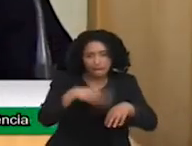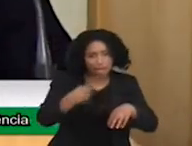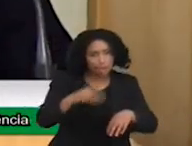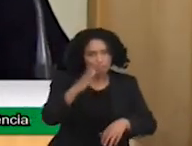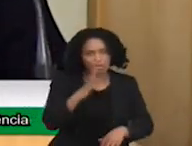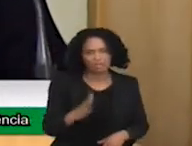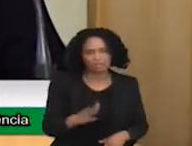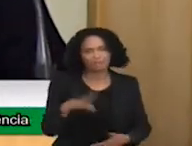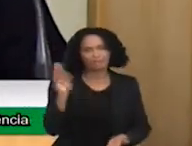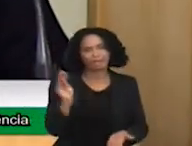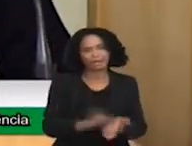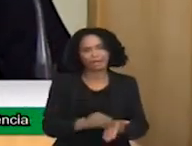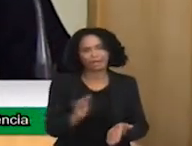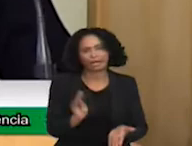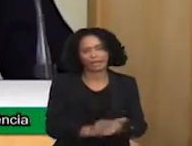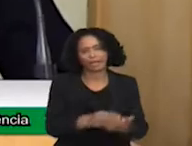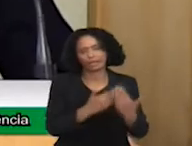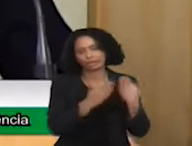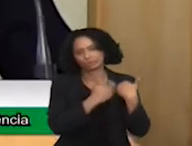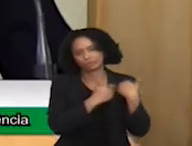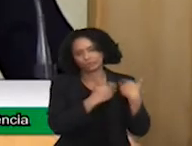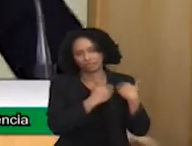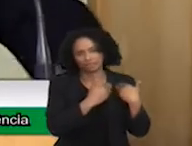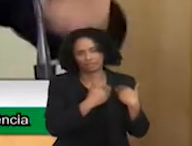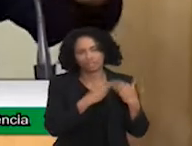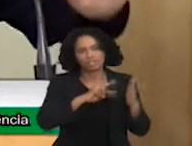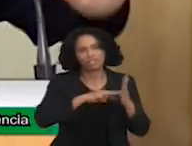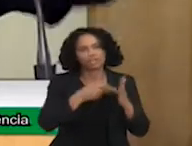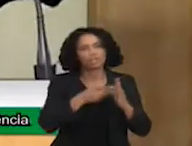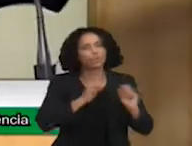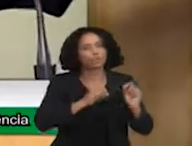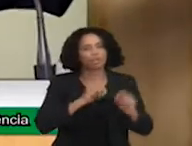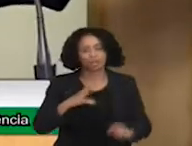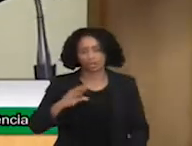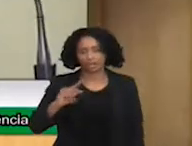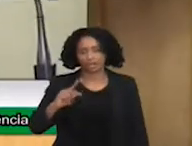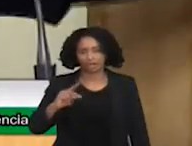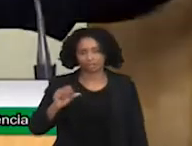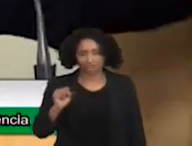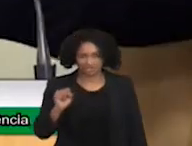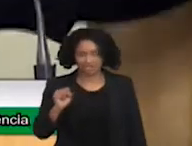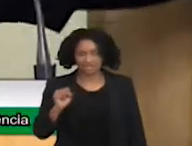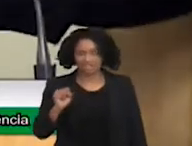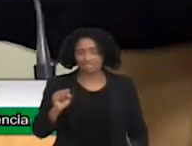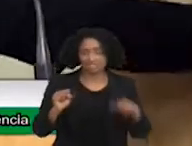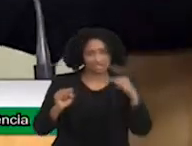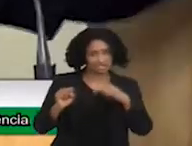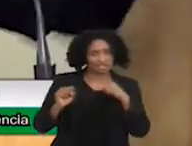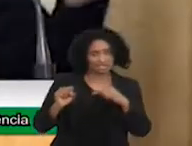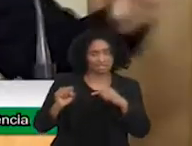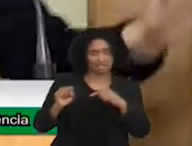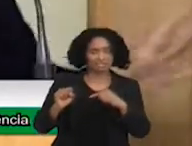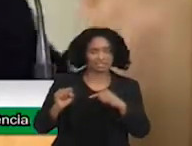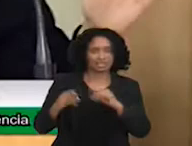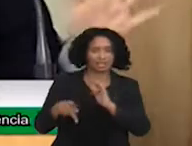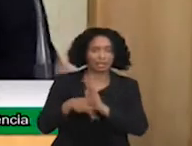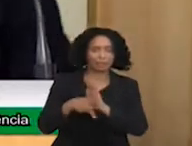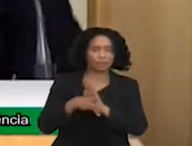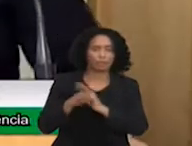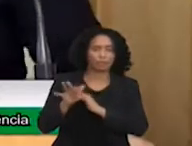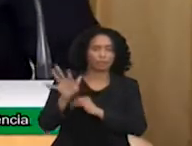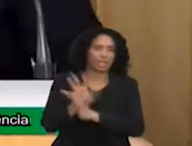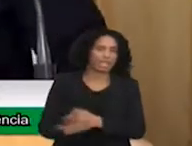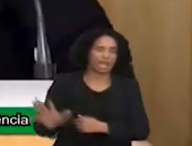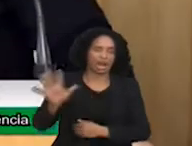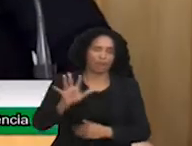Eles simplesmente estão jogando tudo para o CAPS, porque o CAPS tem fomento federal. Essa é... Então, assim,